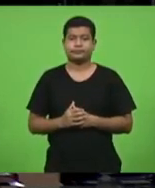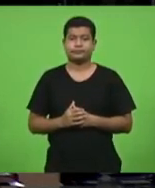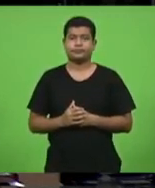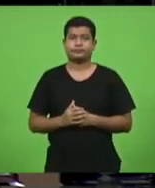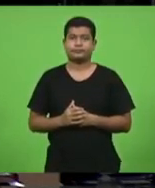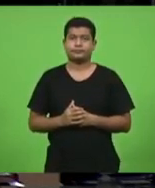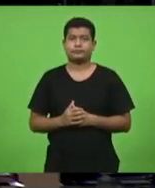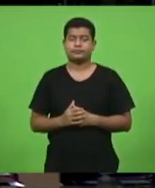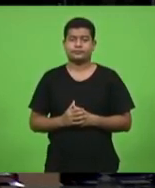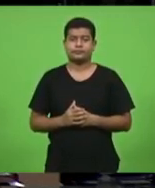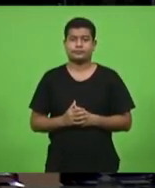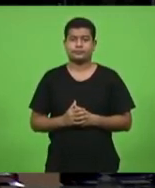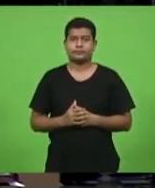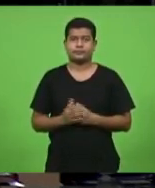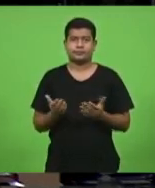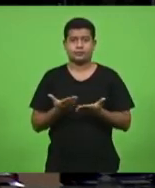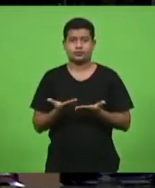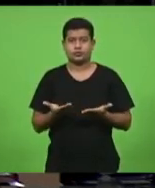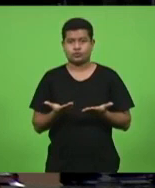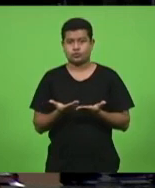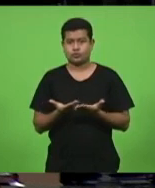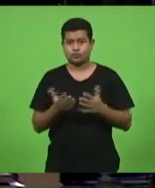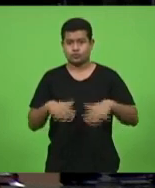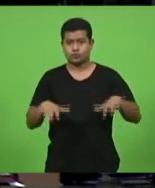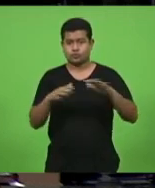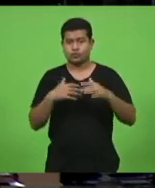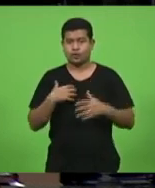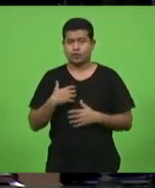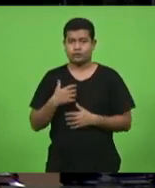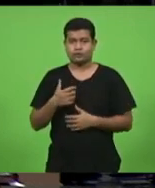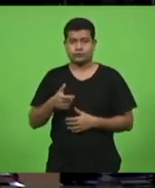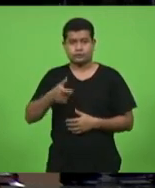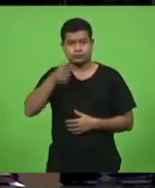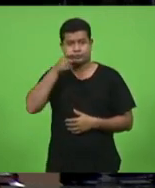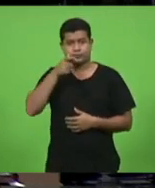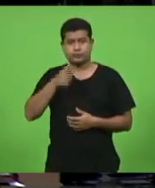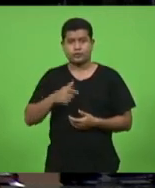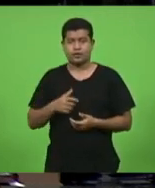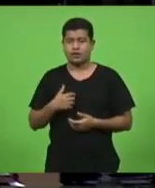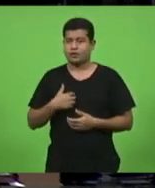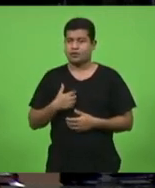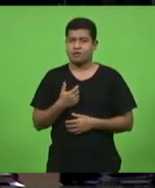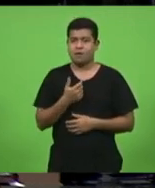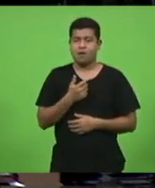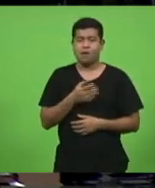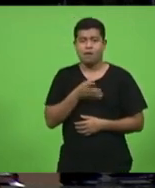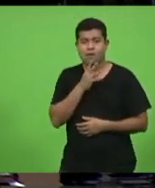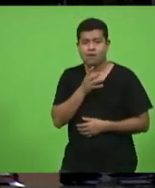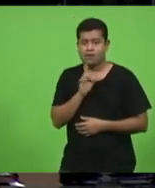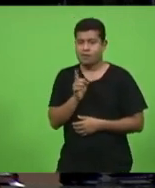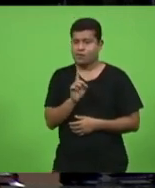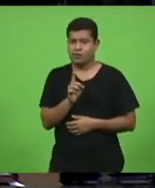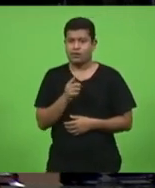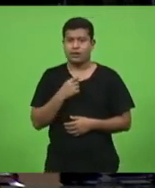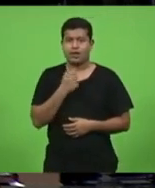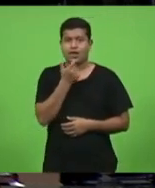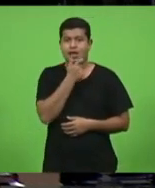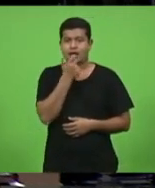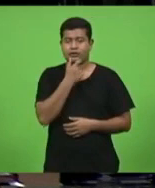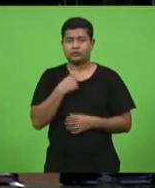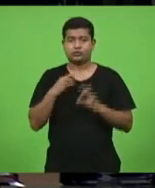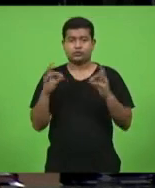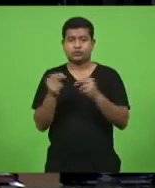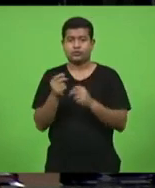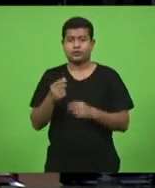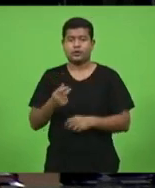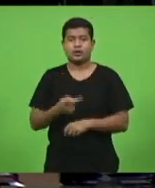os as pessoas que estão acompanhando que não conhecem a língua inglesa todas essas empresas foram premiadas como o melhor lugar